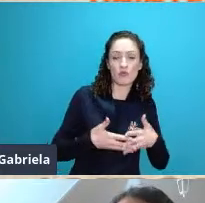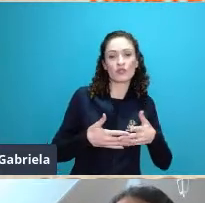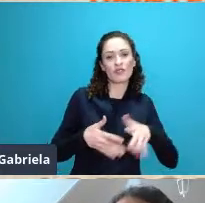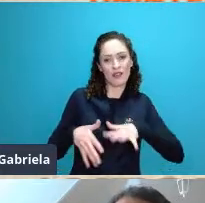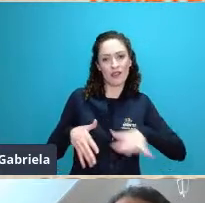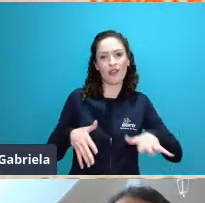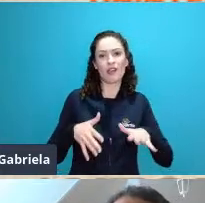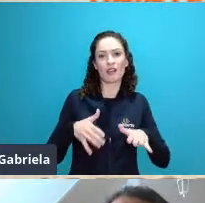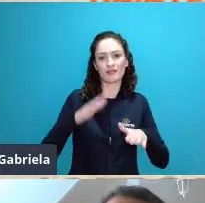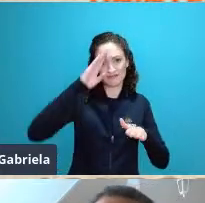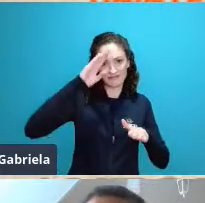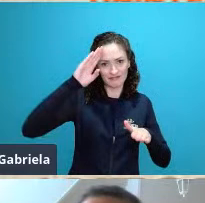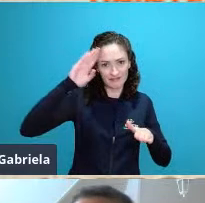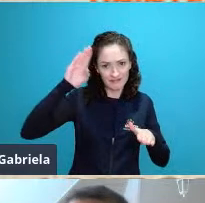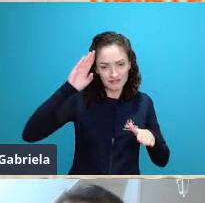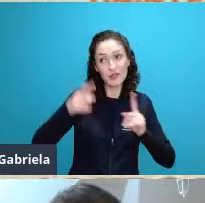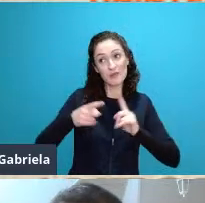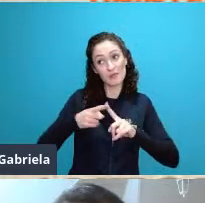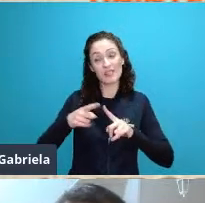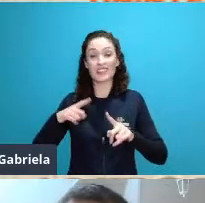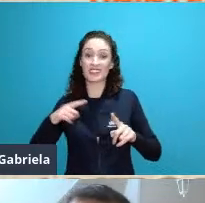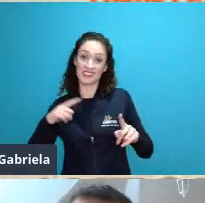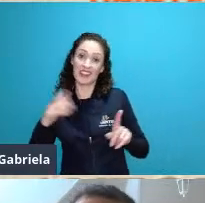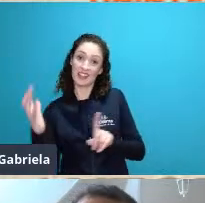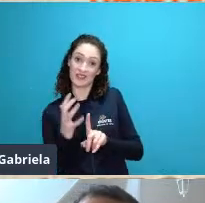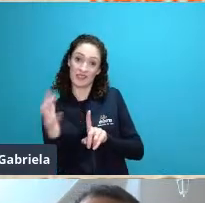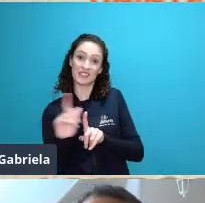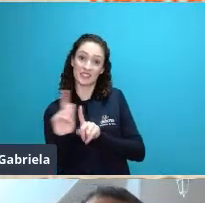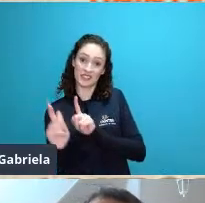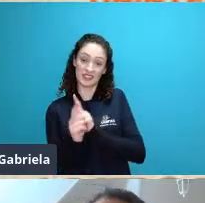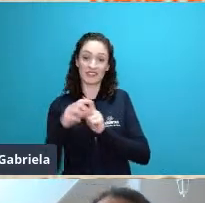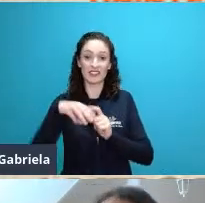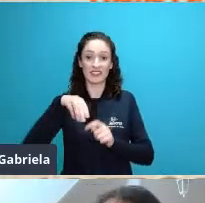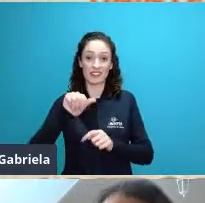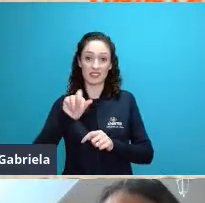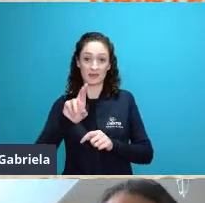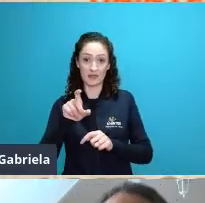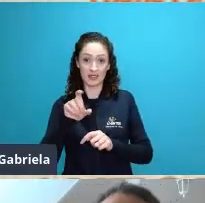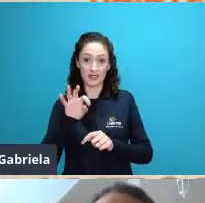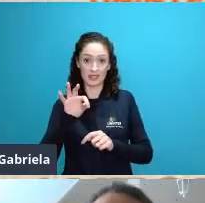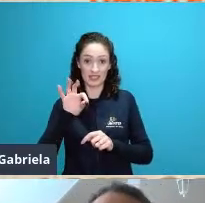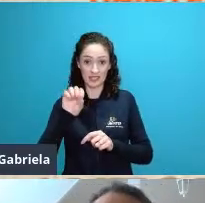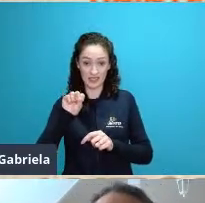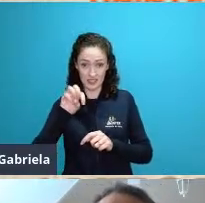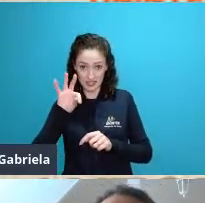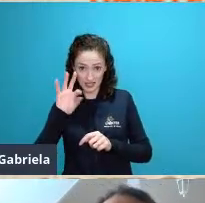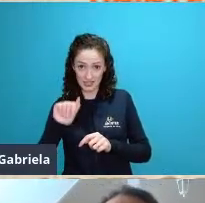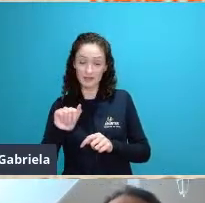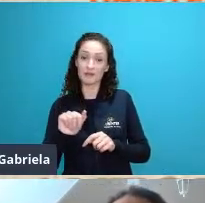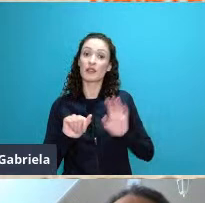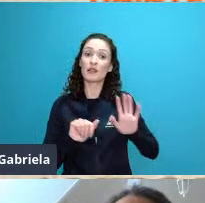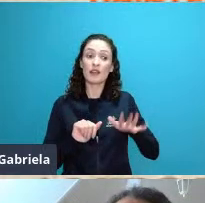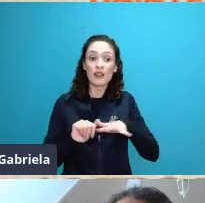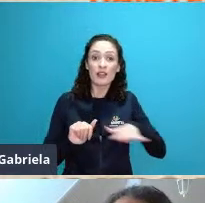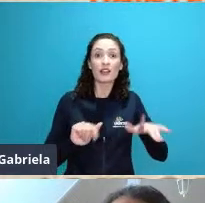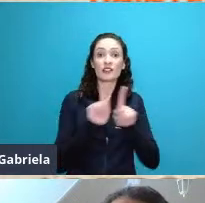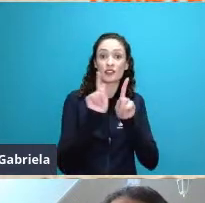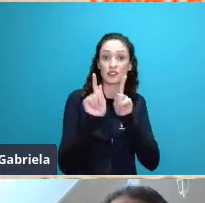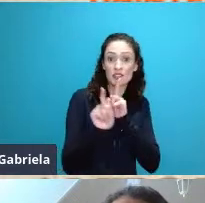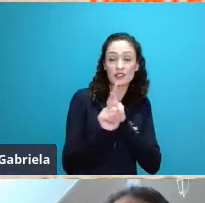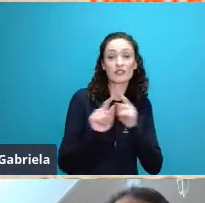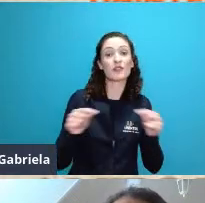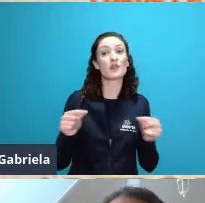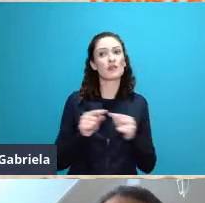essa corrente marxista dentro da geografia física ele teve uma consonância muito grande e teve uma grande